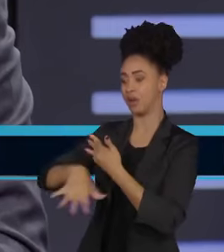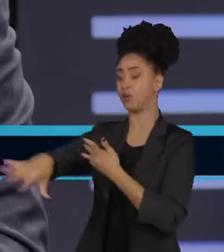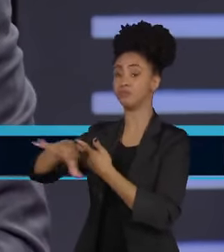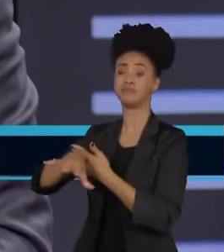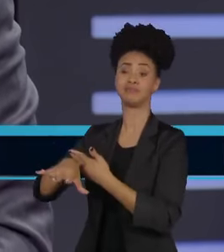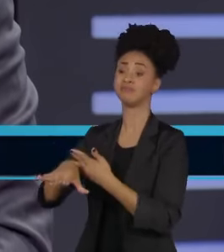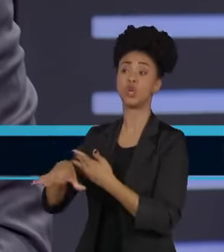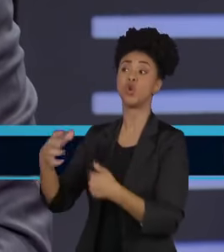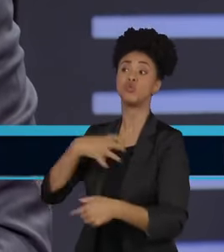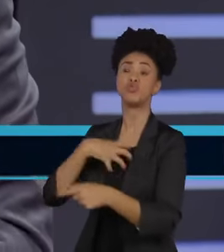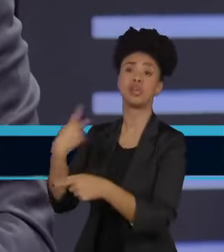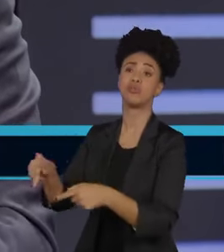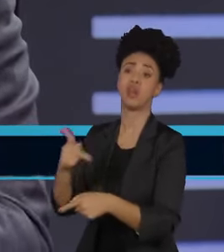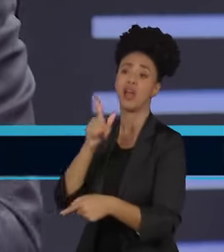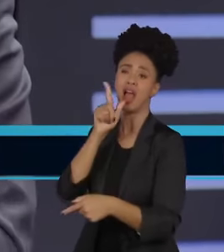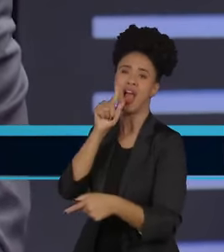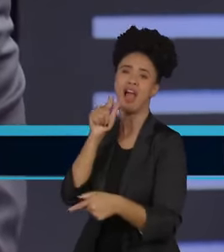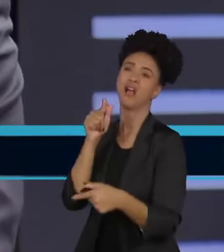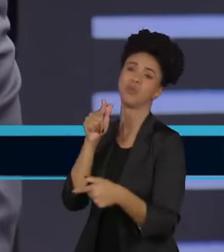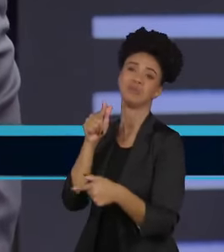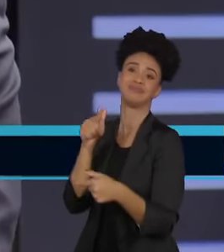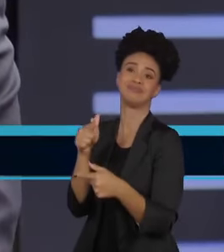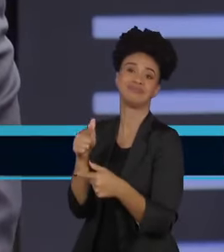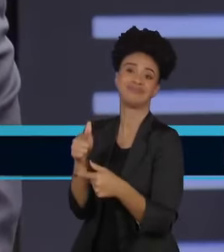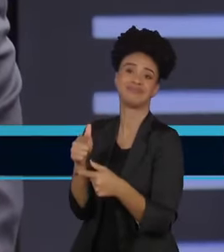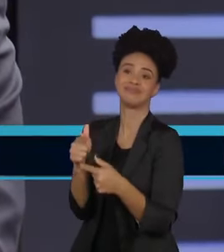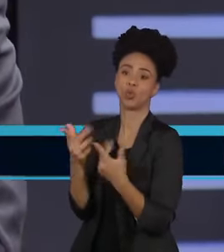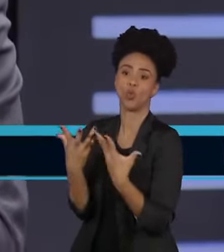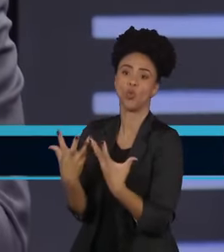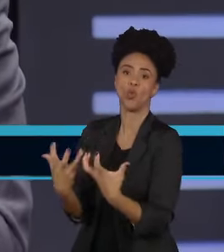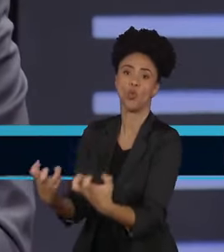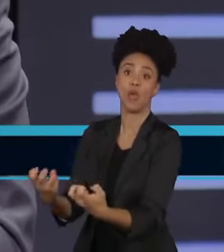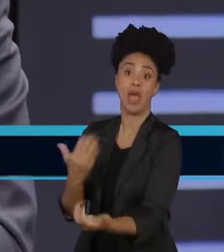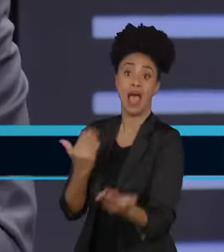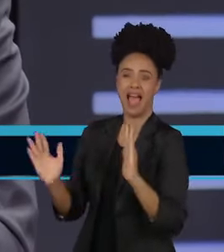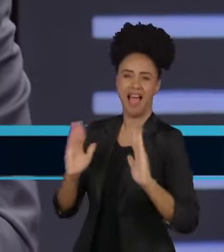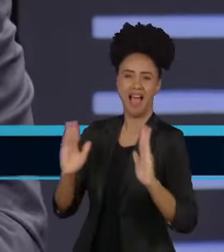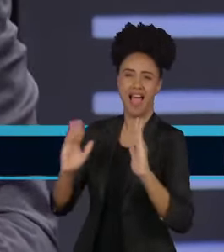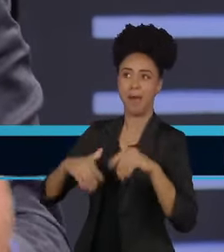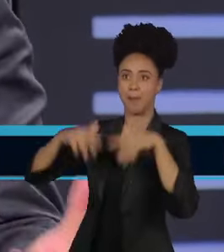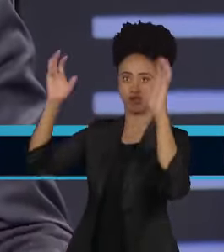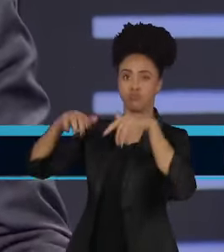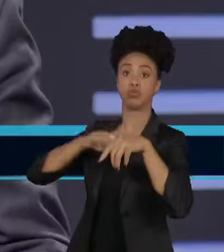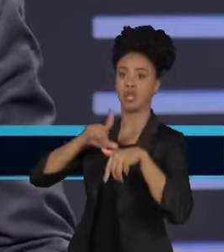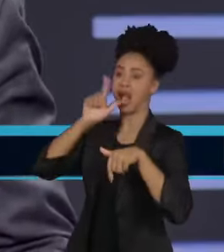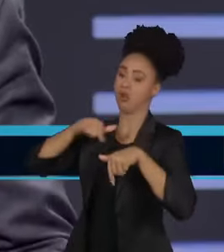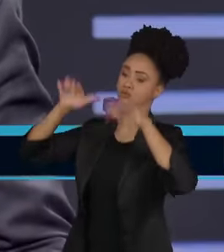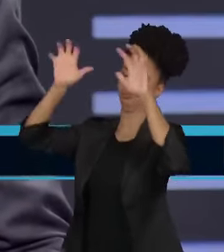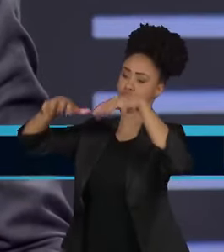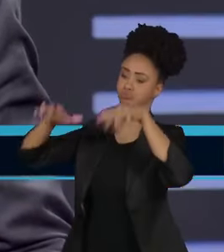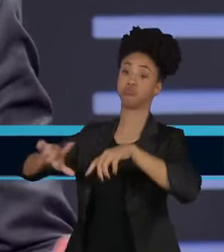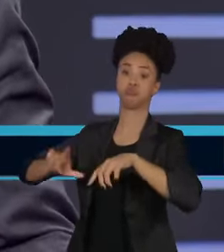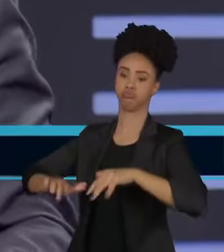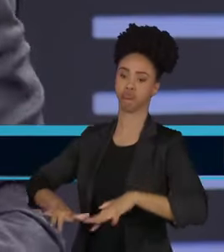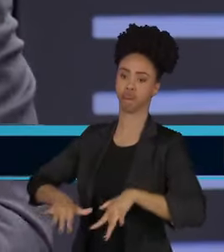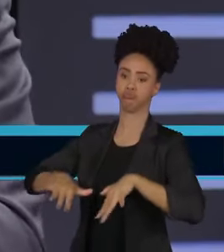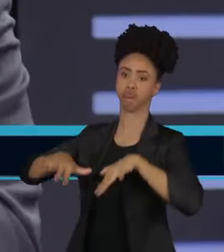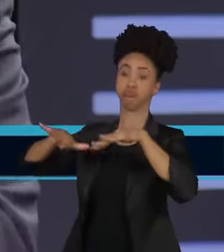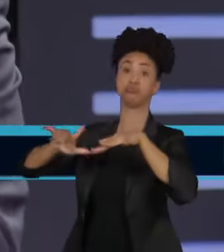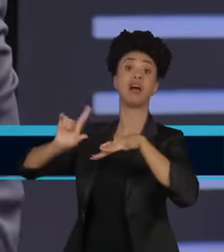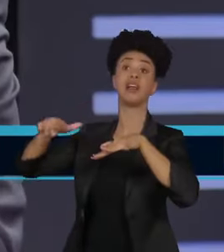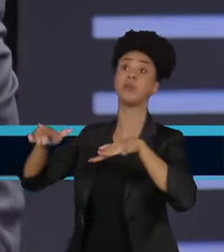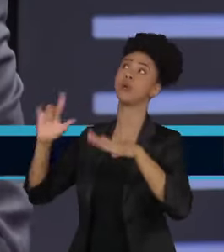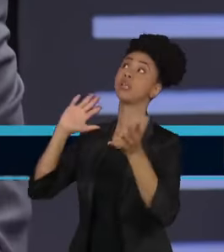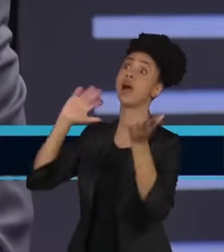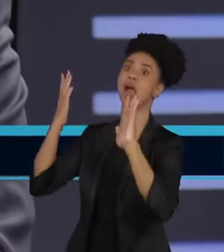que eu estou falando isso? Porque o Pantanal é uma esponja de água, na época das chuvas ela enche e depois ela vai soltando aos poucos na época da seca, o que